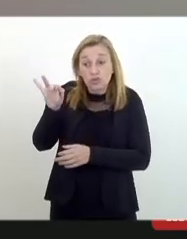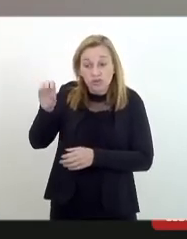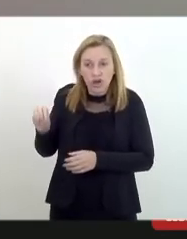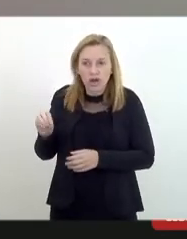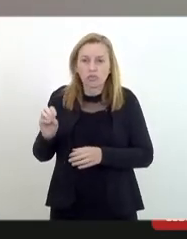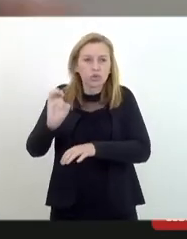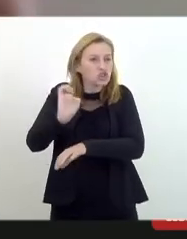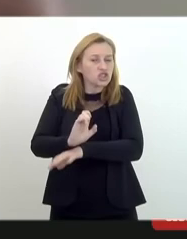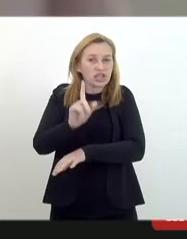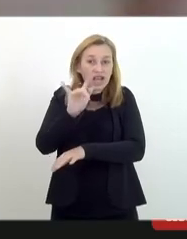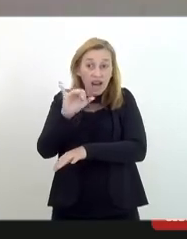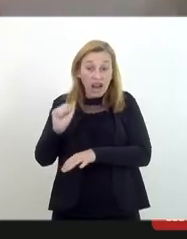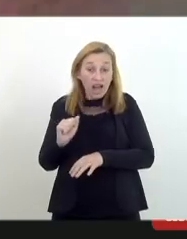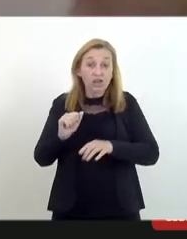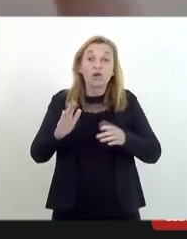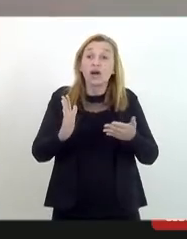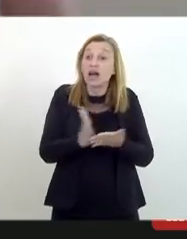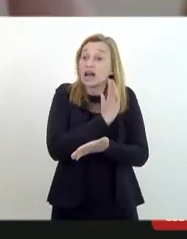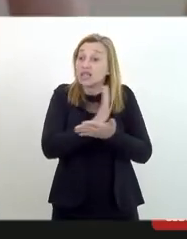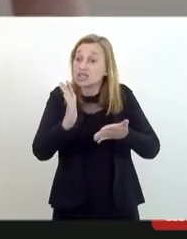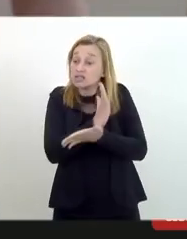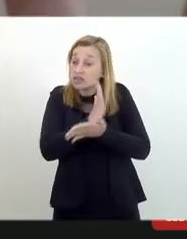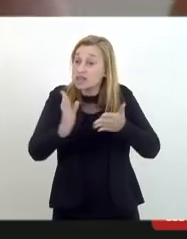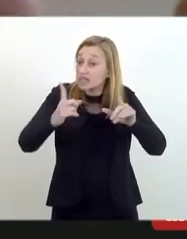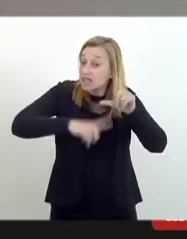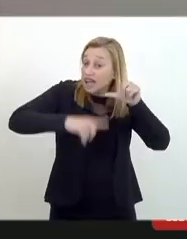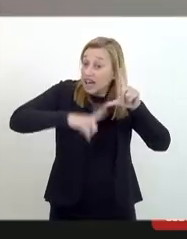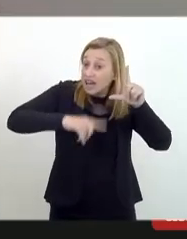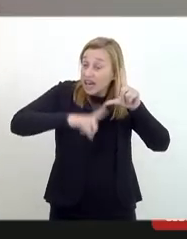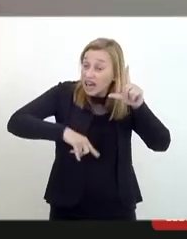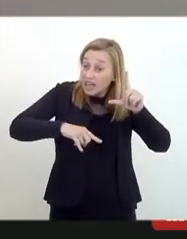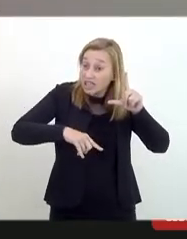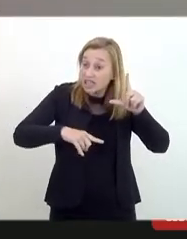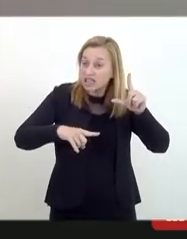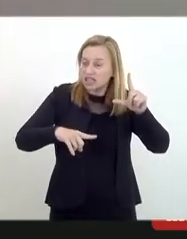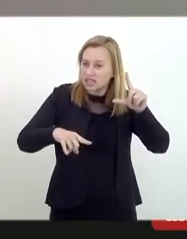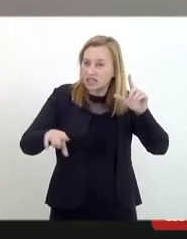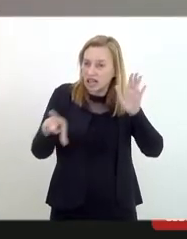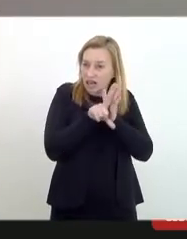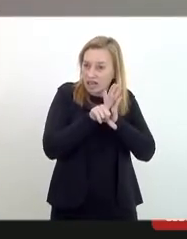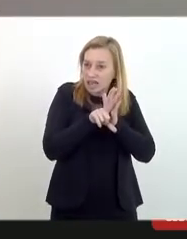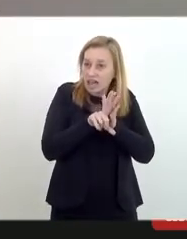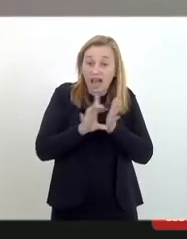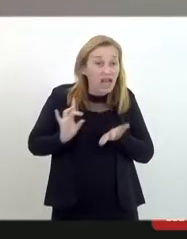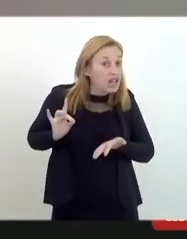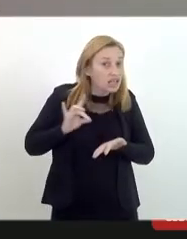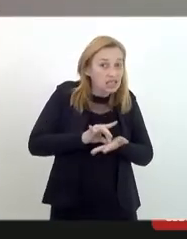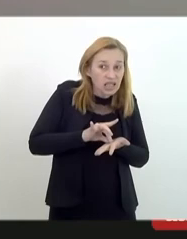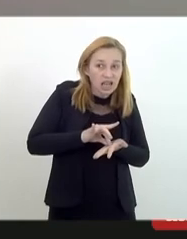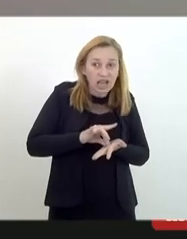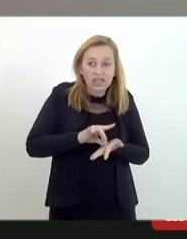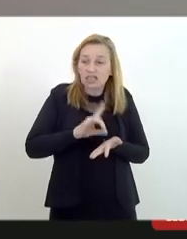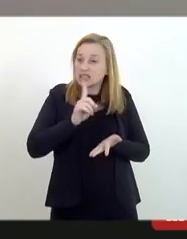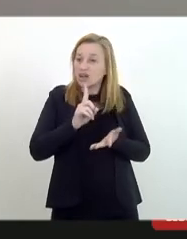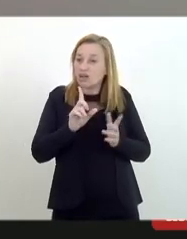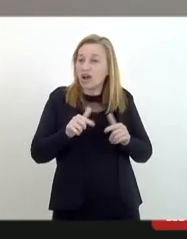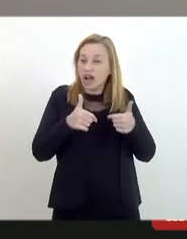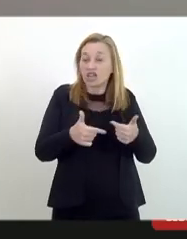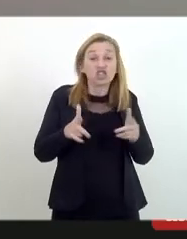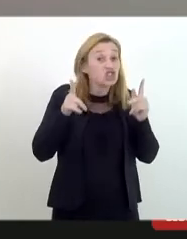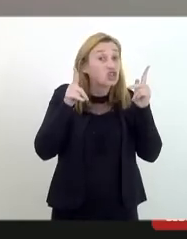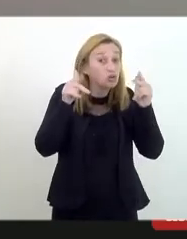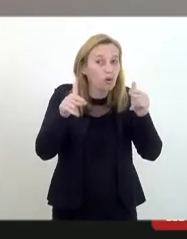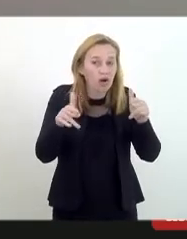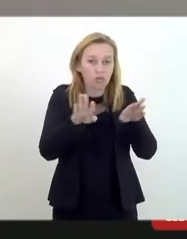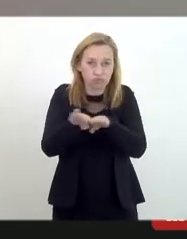Estado é laico mas muitas vezes na letra fria da lei muitas vezes na realidade dos fatos ele não trata as pessoas de forma igual